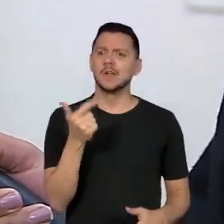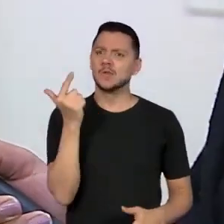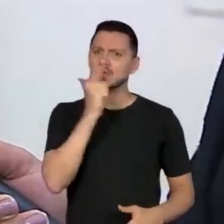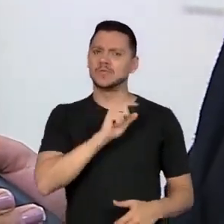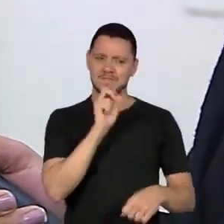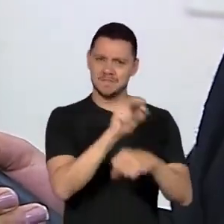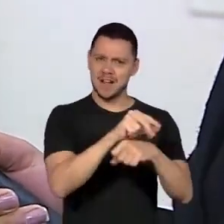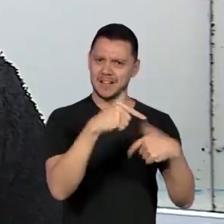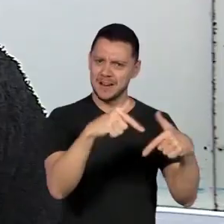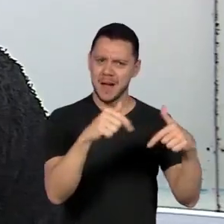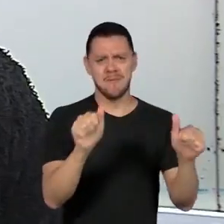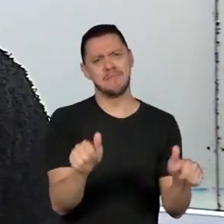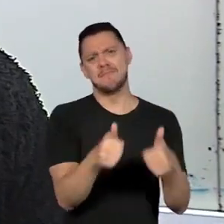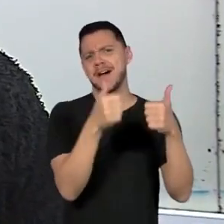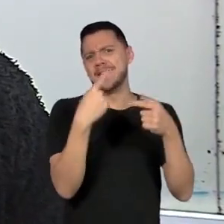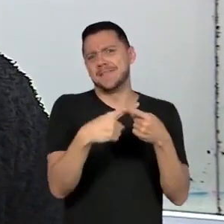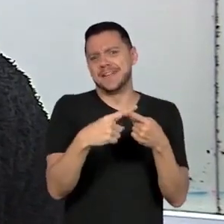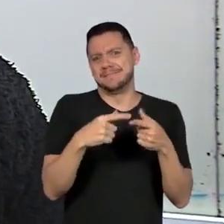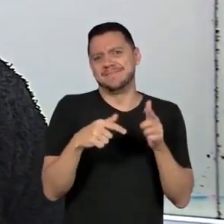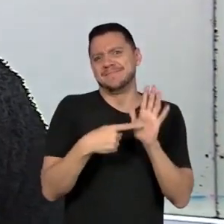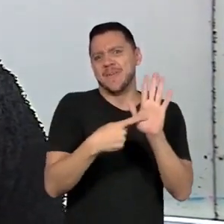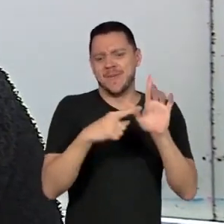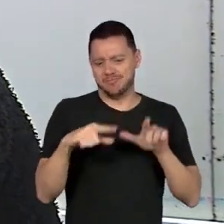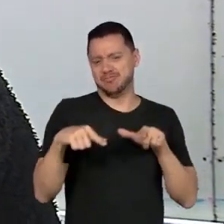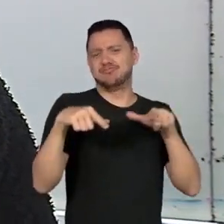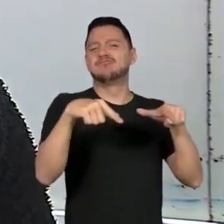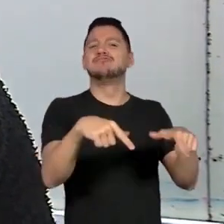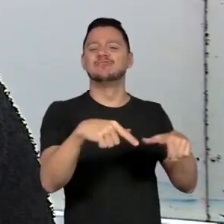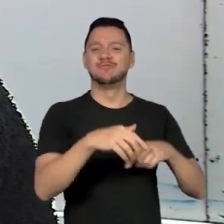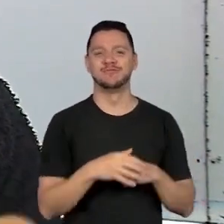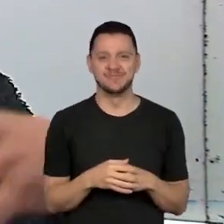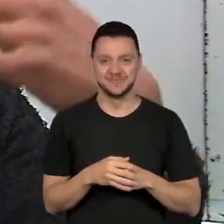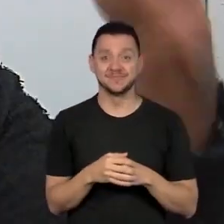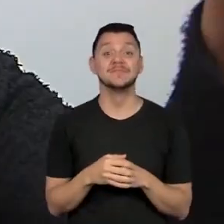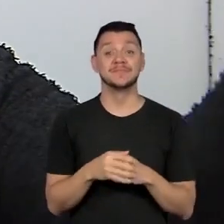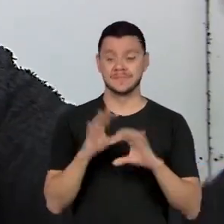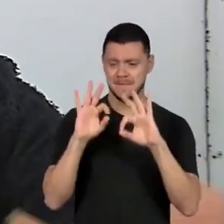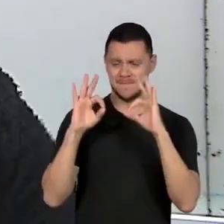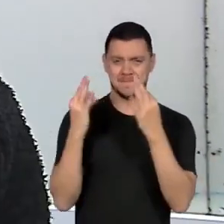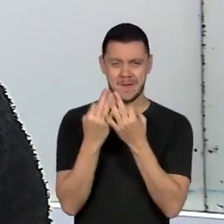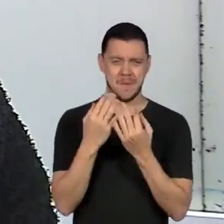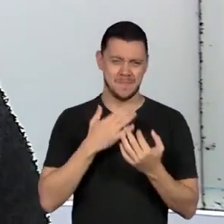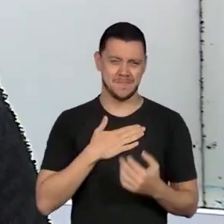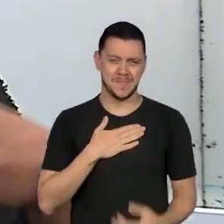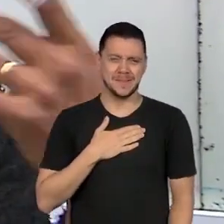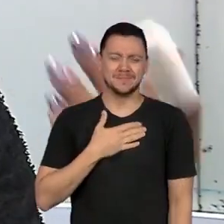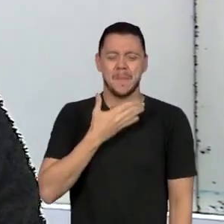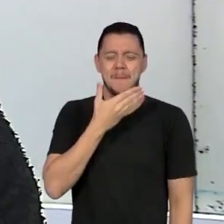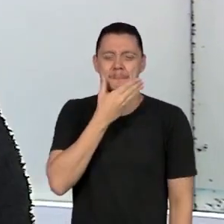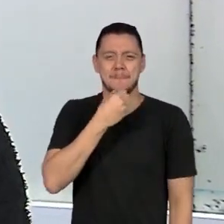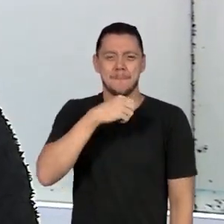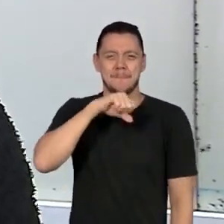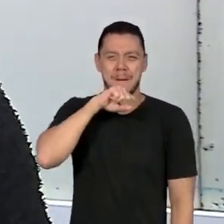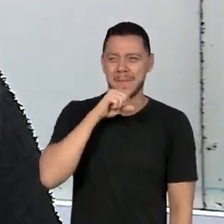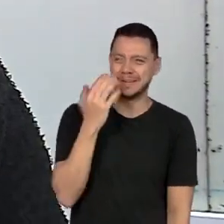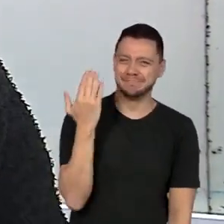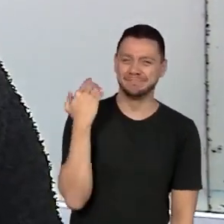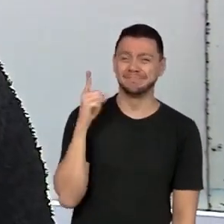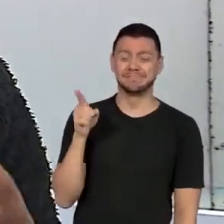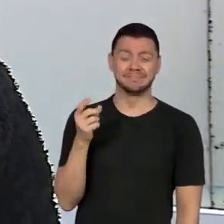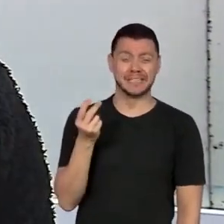trabalho com o nosso diploma. Eu vim de uma família que o meu pai, ele era daqueles antigos, era muito ignorante.